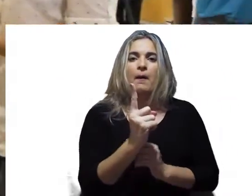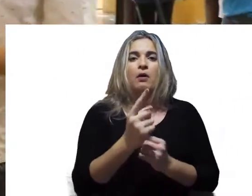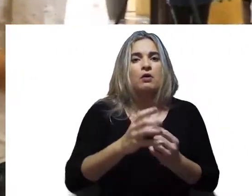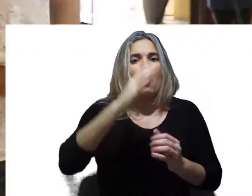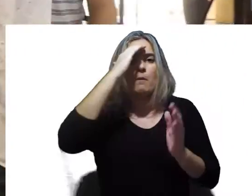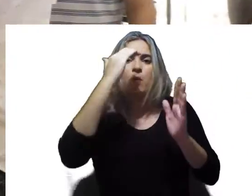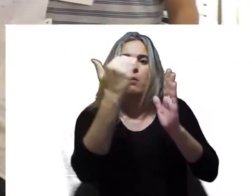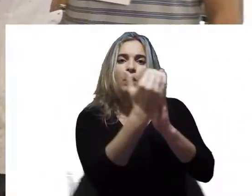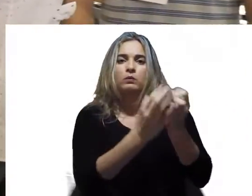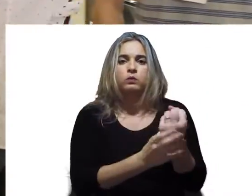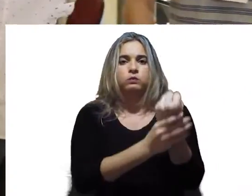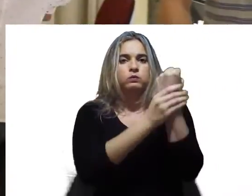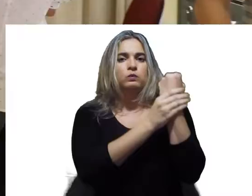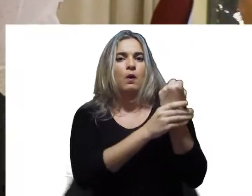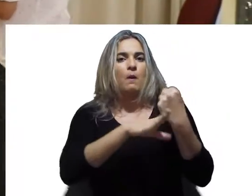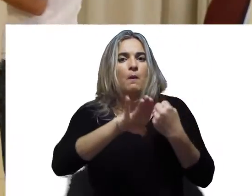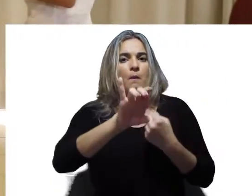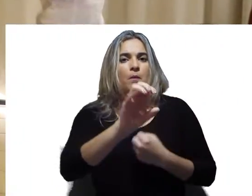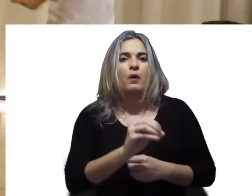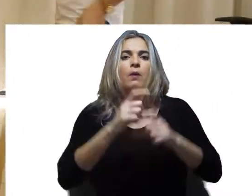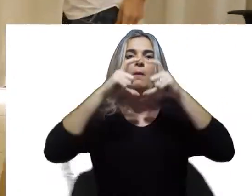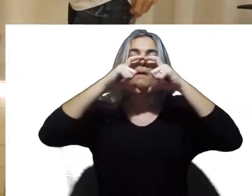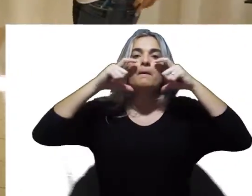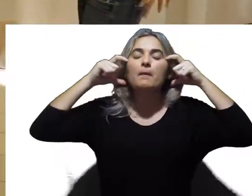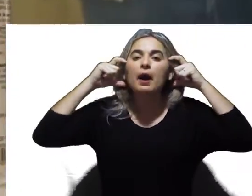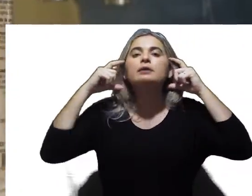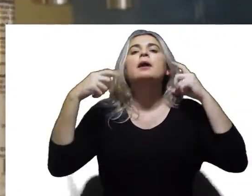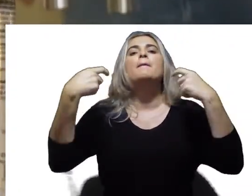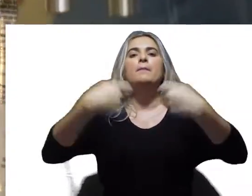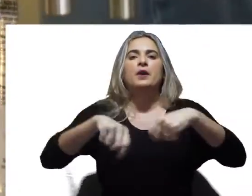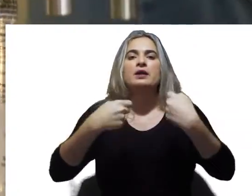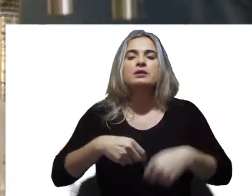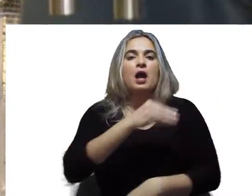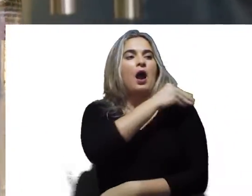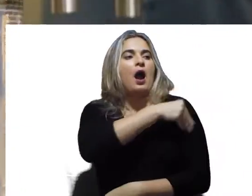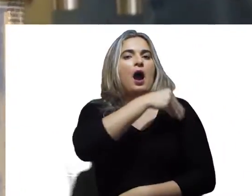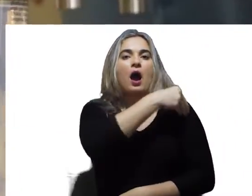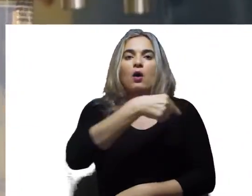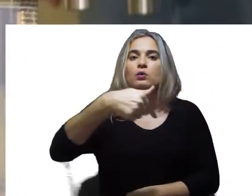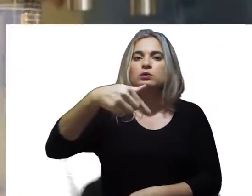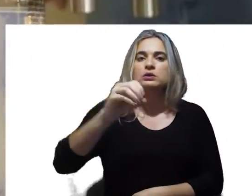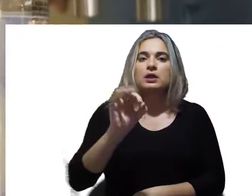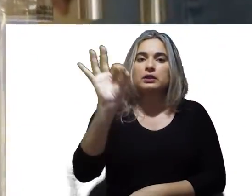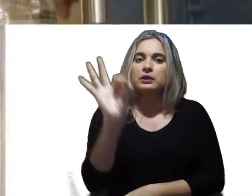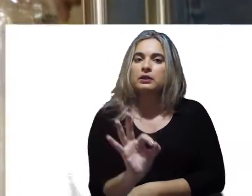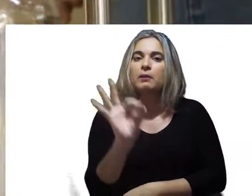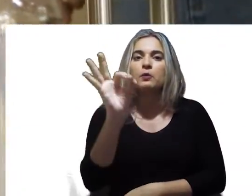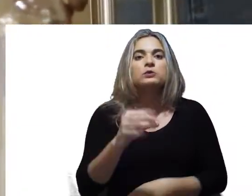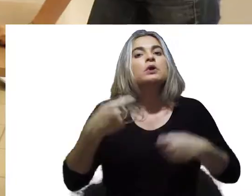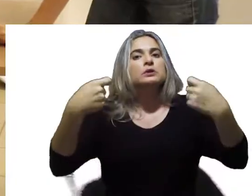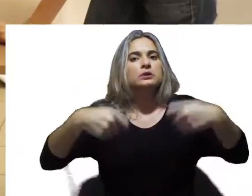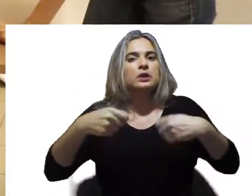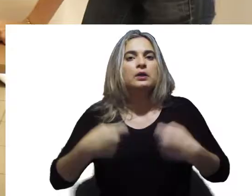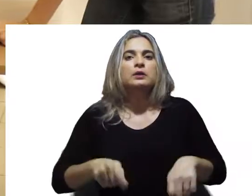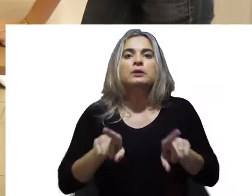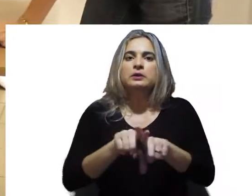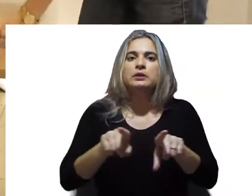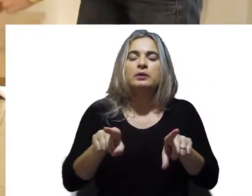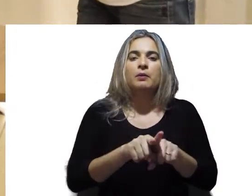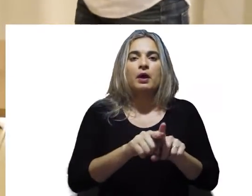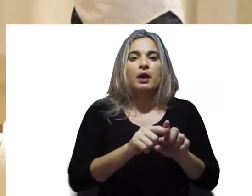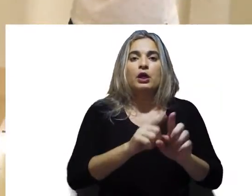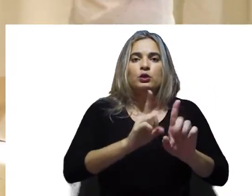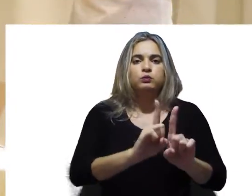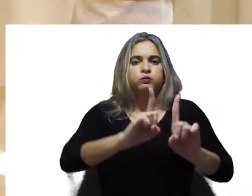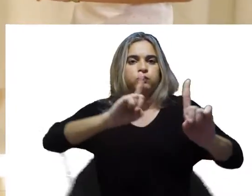protocolos de biossegurança contra o coronavírus, como o uso de máscaras, de álcool 70% na entrada do local de votação e o distanciamento